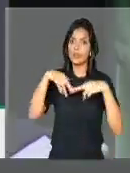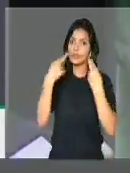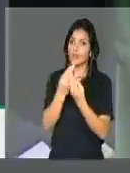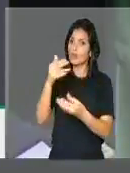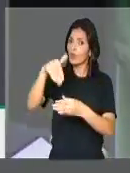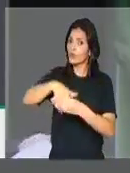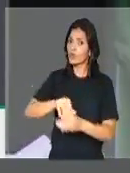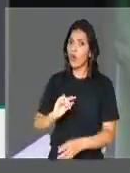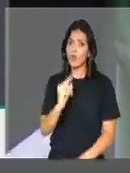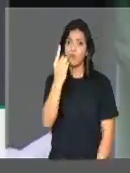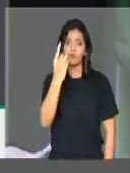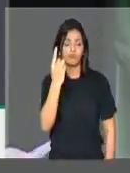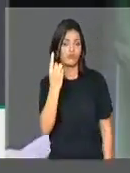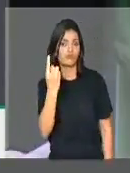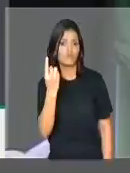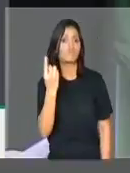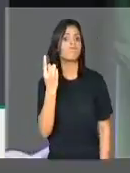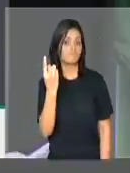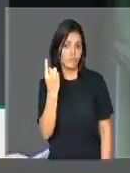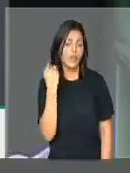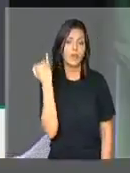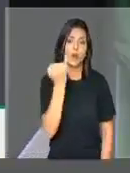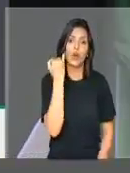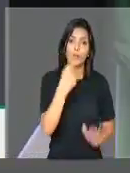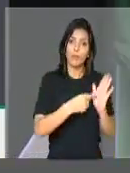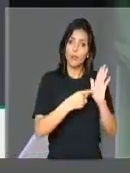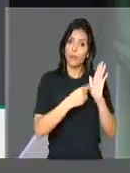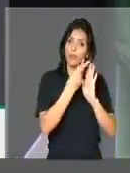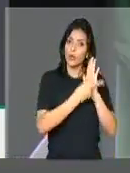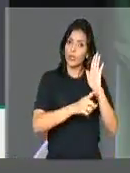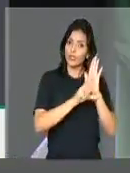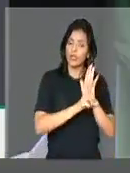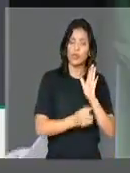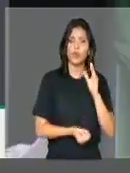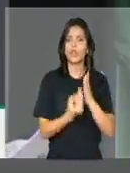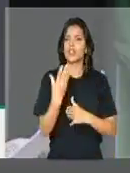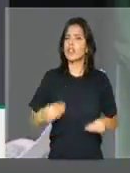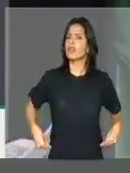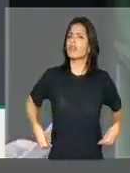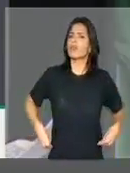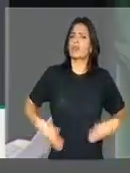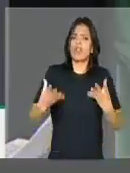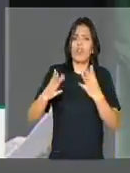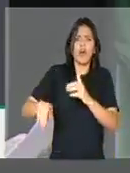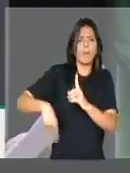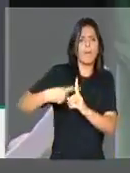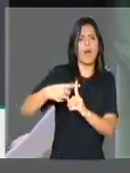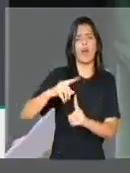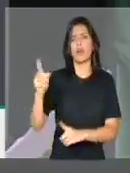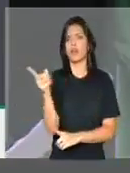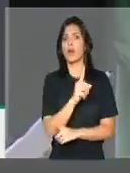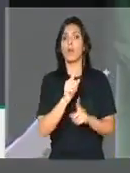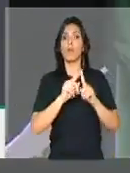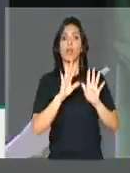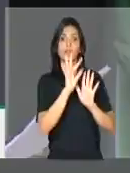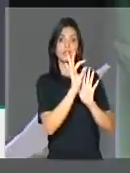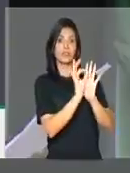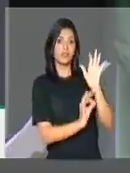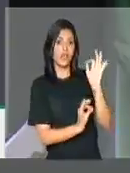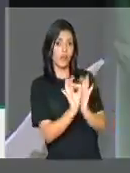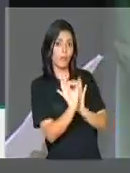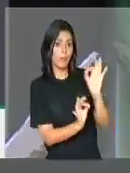gostaríamos de chamar a atenção da importância desse projeto, porque ele não cria nenhuma despesa, mas ele traz uma programação